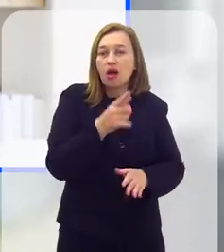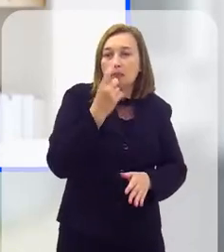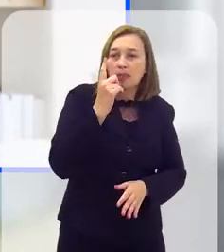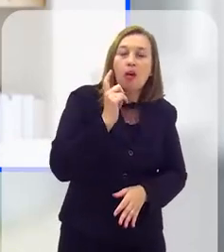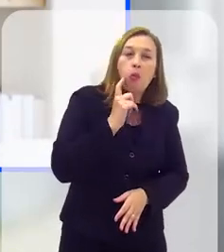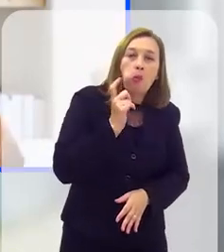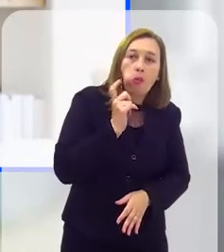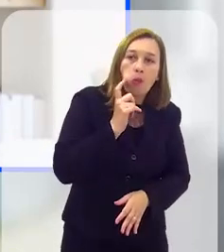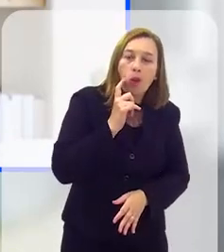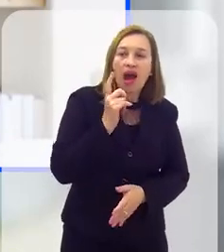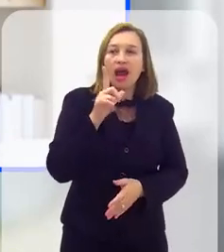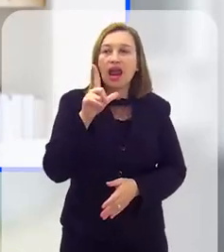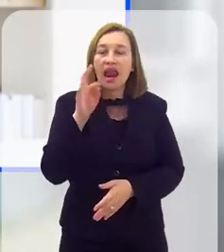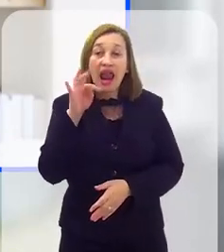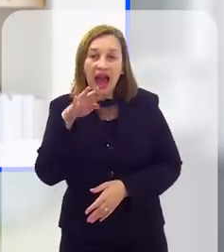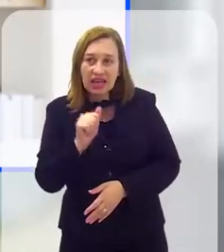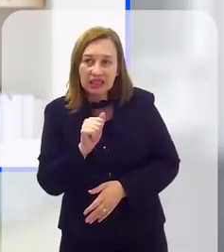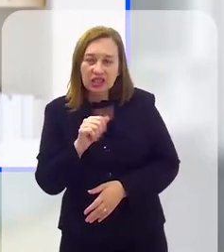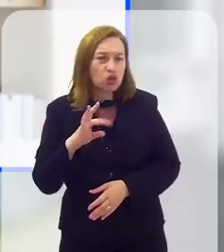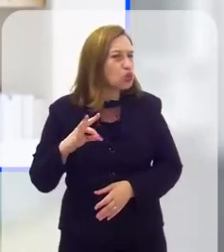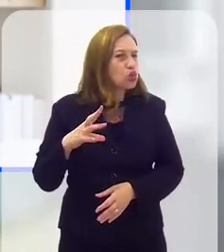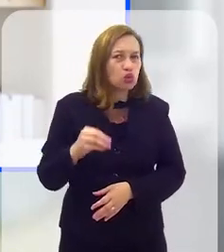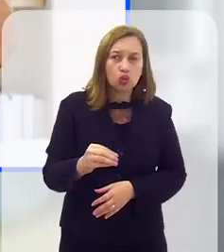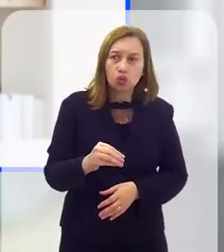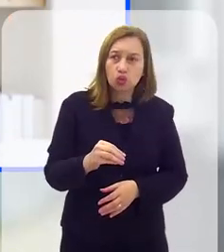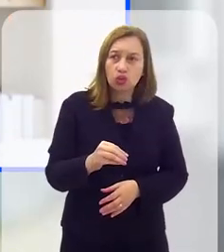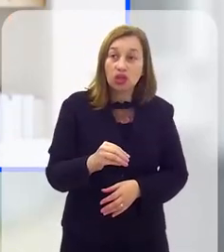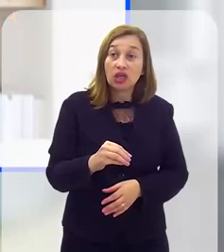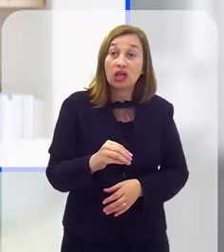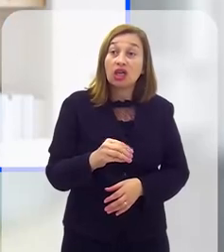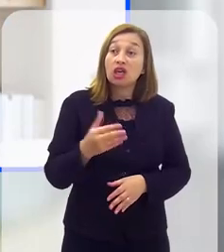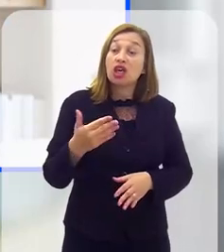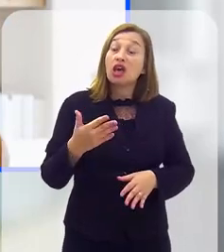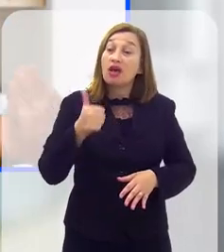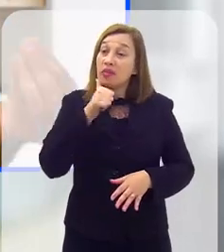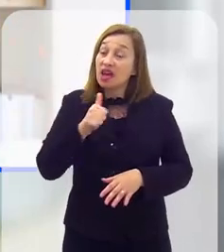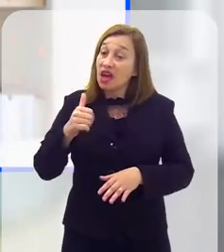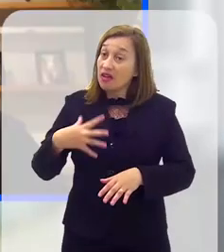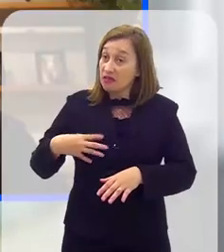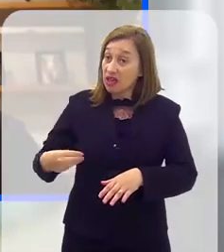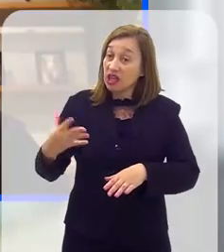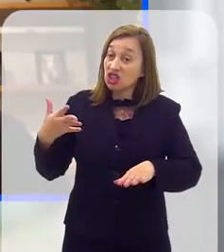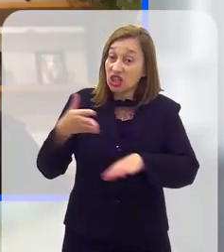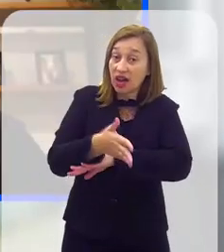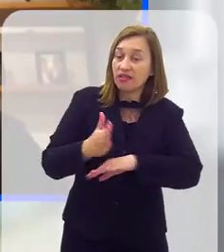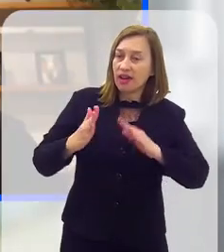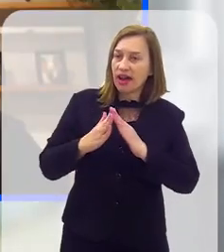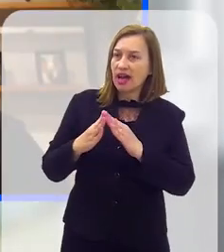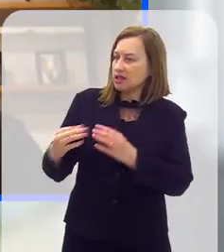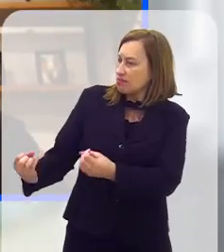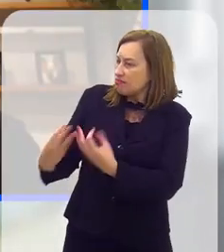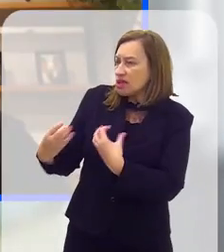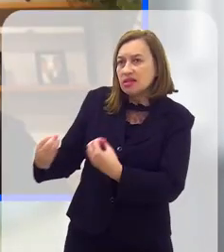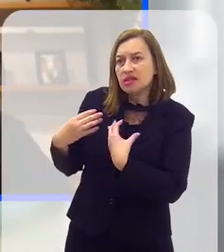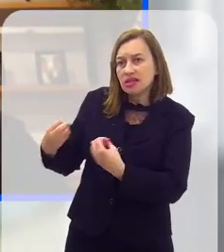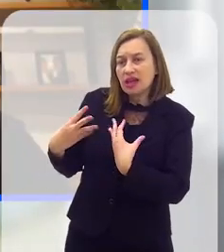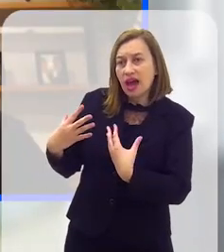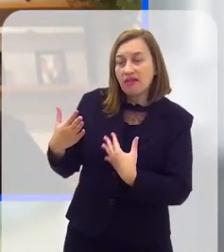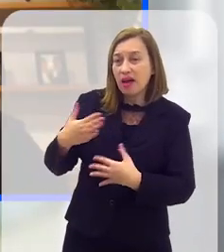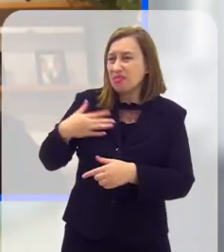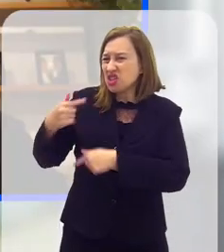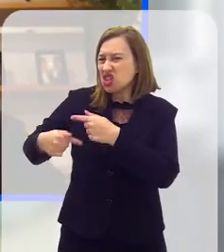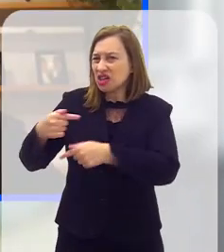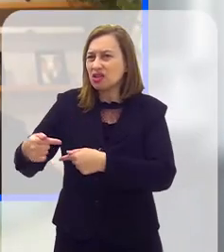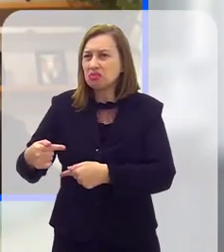a papel de bala, a lata e tal. E isso daí ia para a minha casa. Por quê? Porque a minha geração era uma